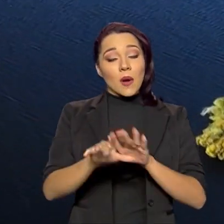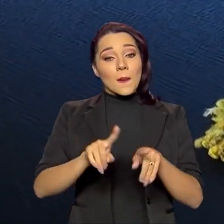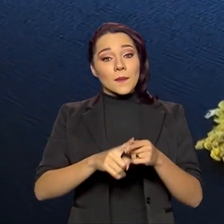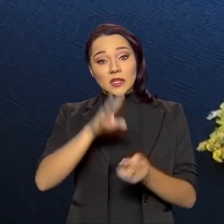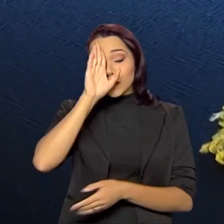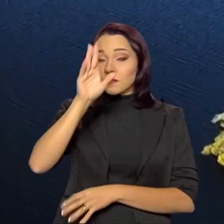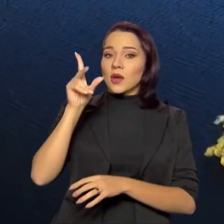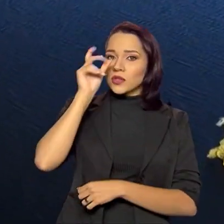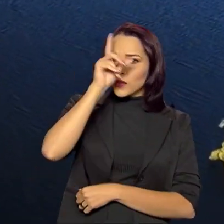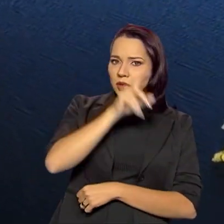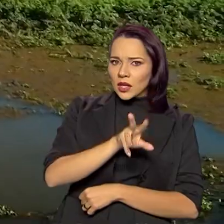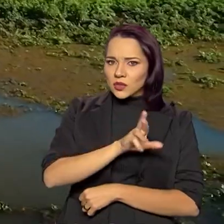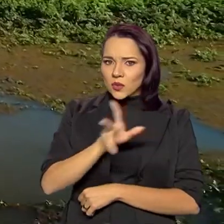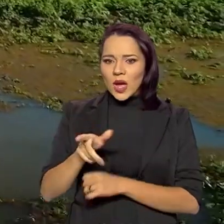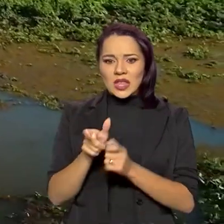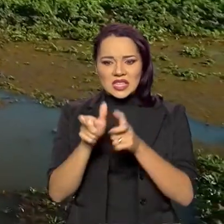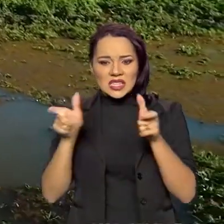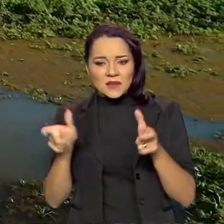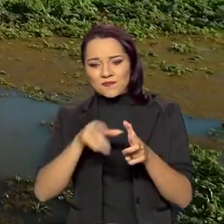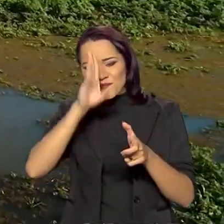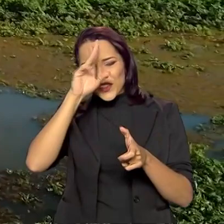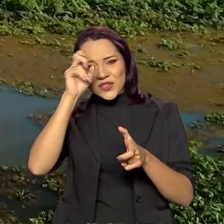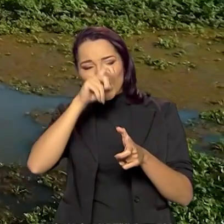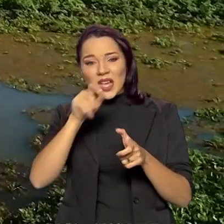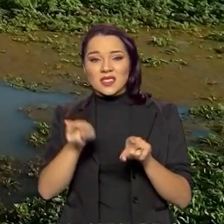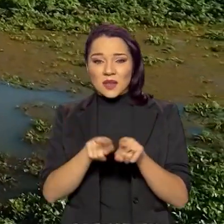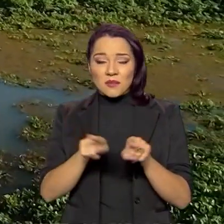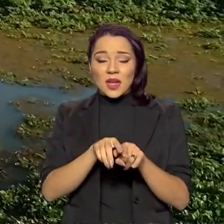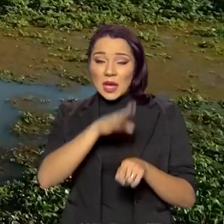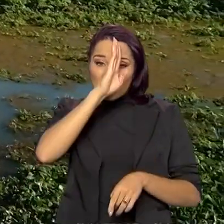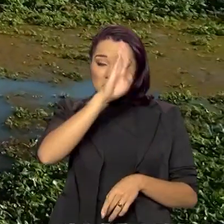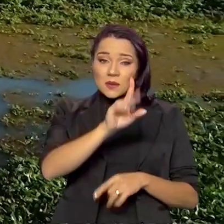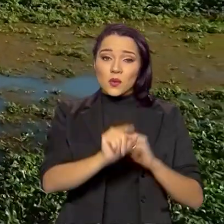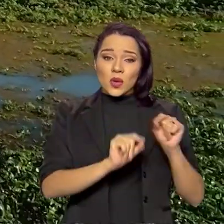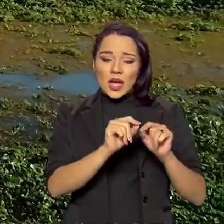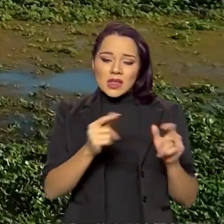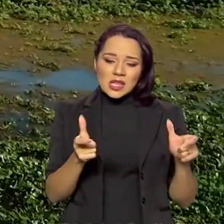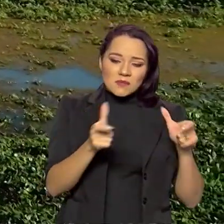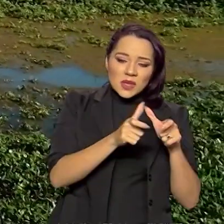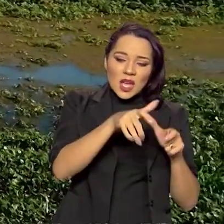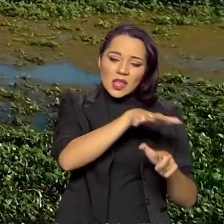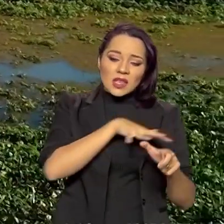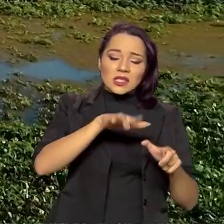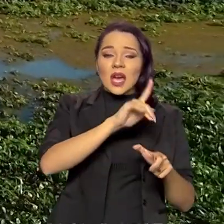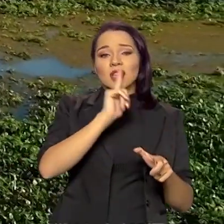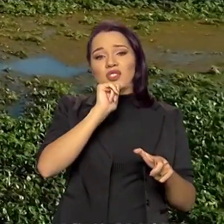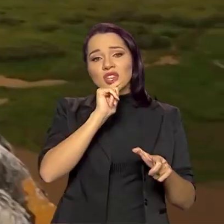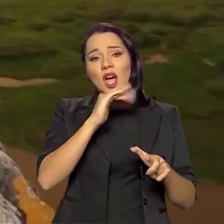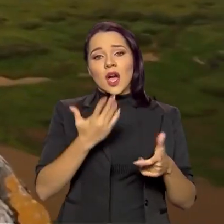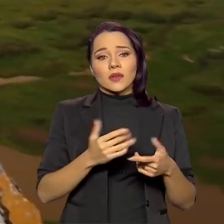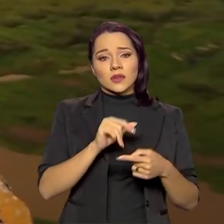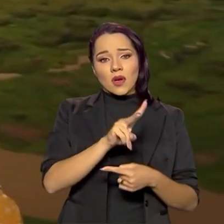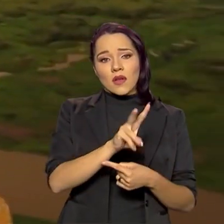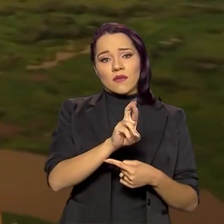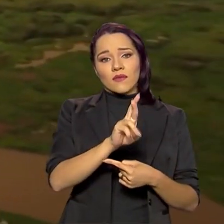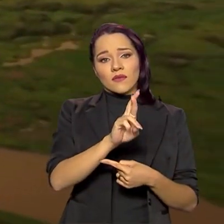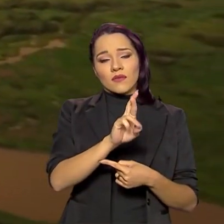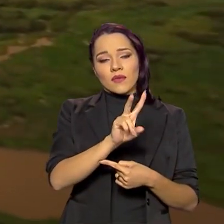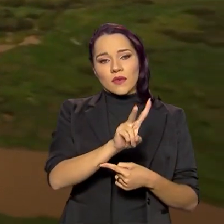dificuldade não está nas grandes, está também e principalmente nas pequenas áreas úmidas, como as veredas,